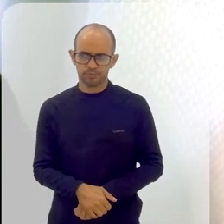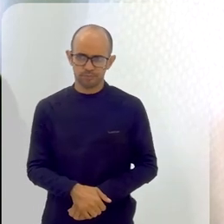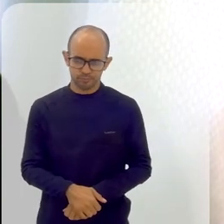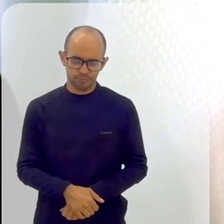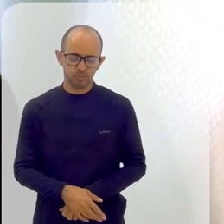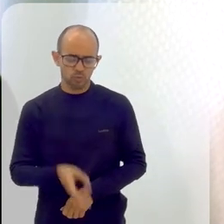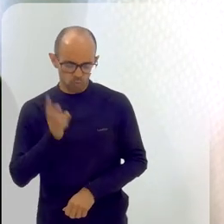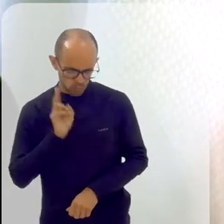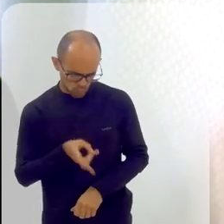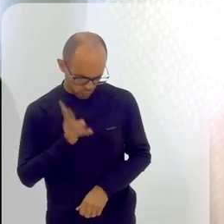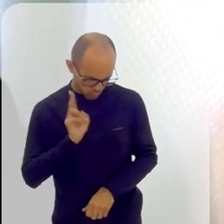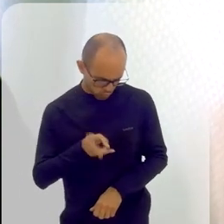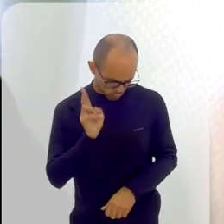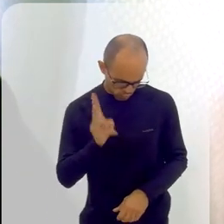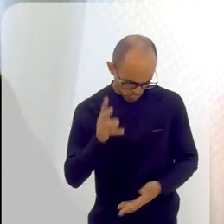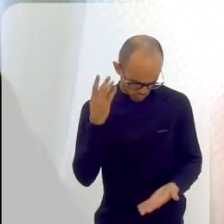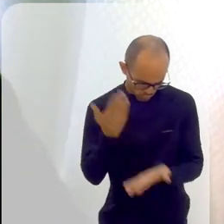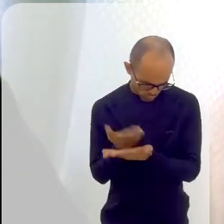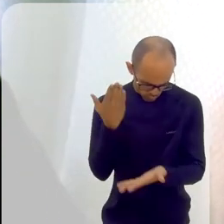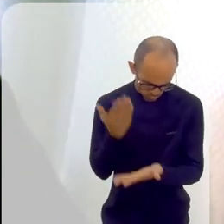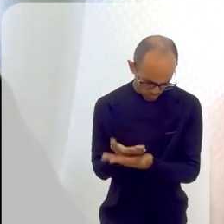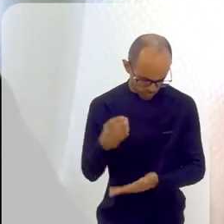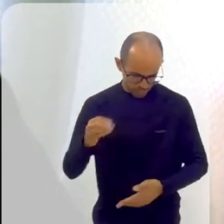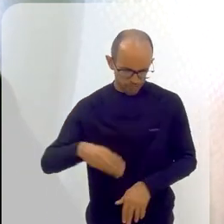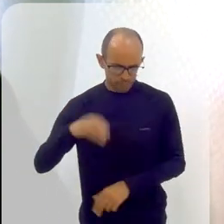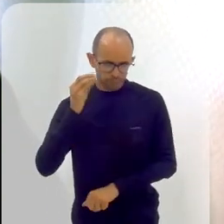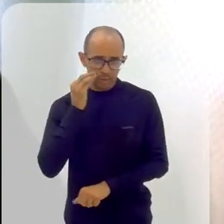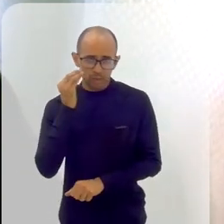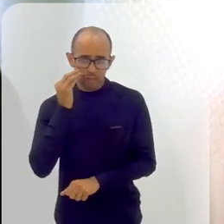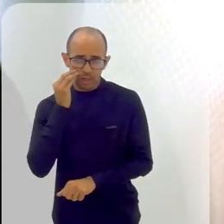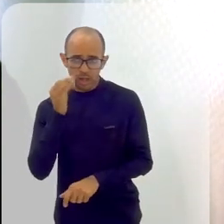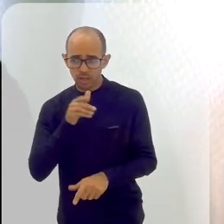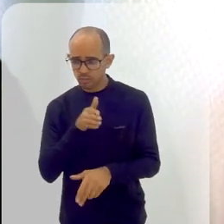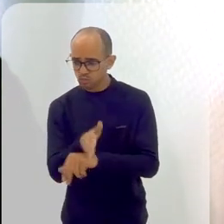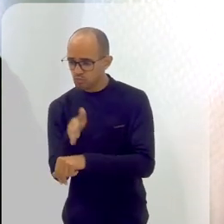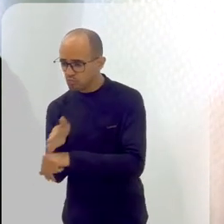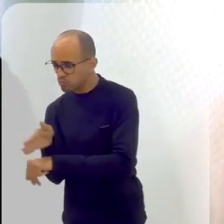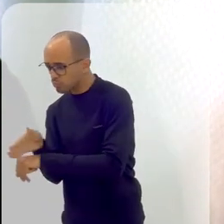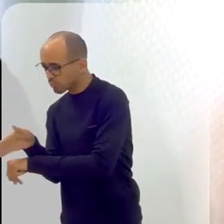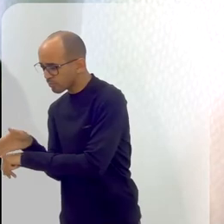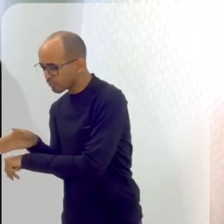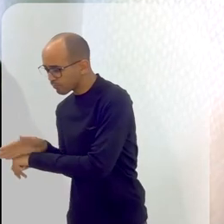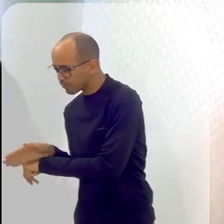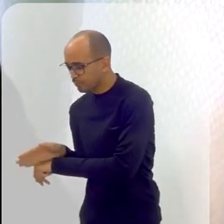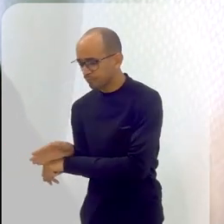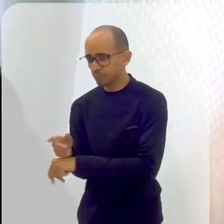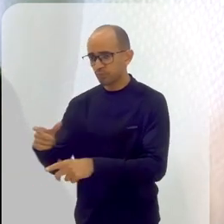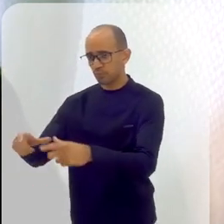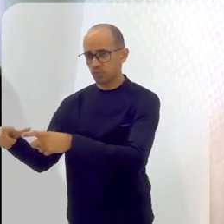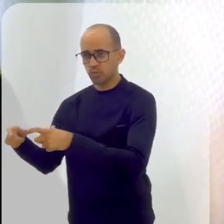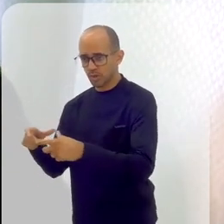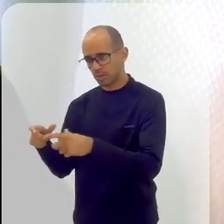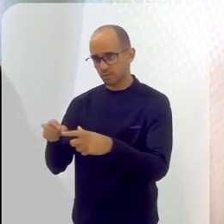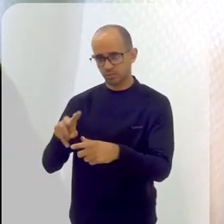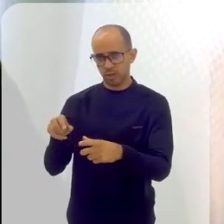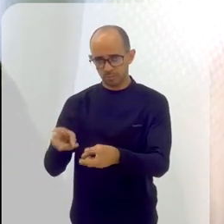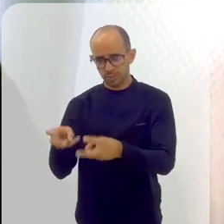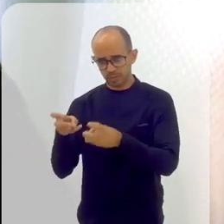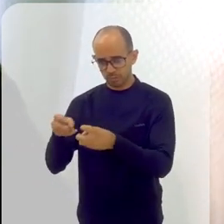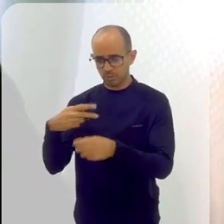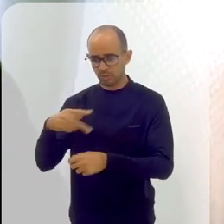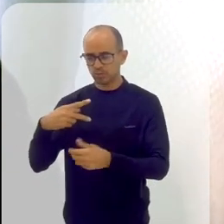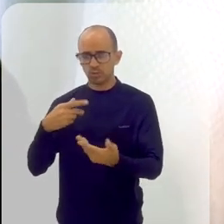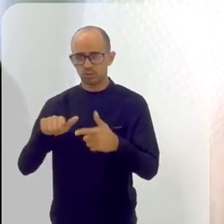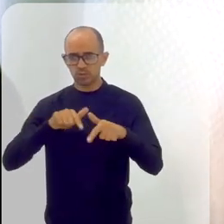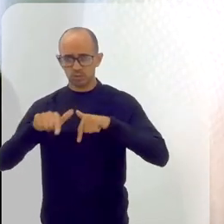mas continuar estudando e tentar estudar nos lugares que talvez sejam, que tenham pessoas que vão te ver, vão acabar